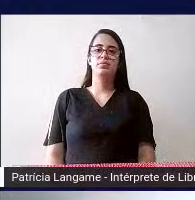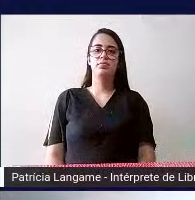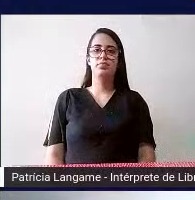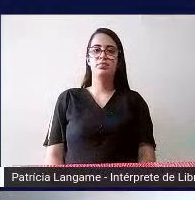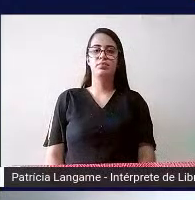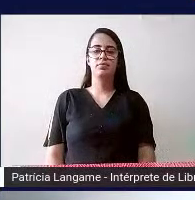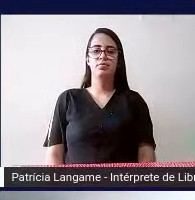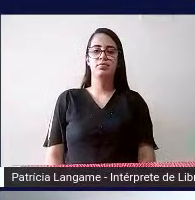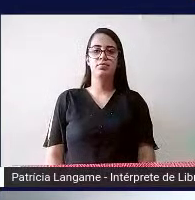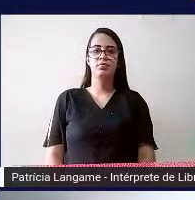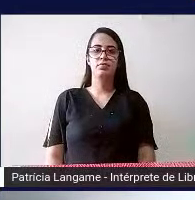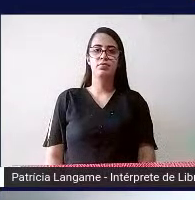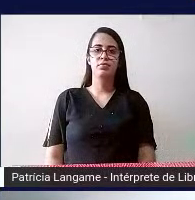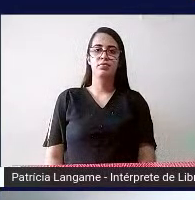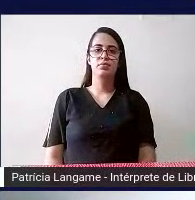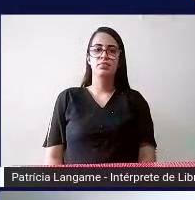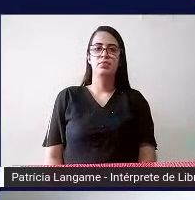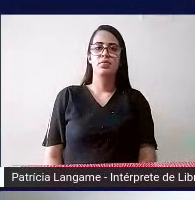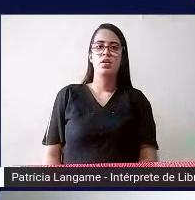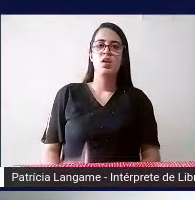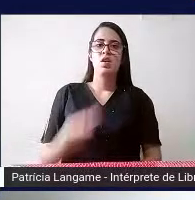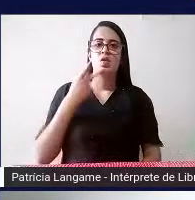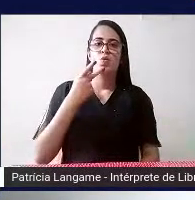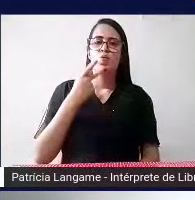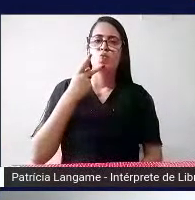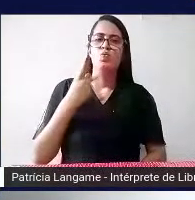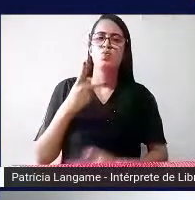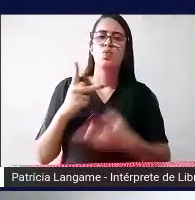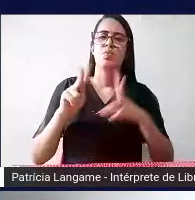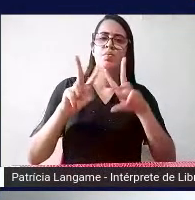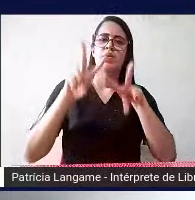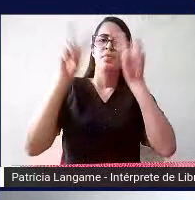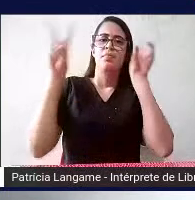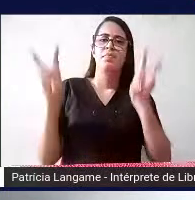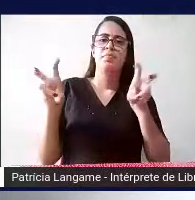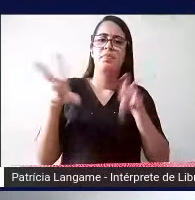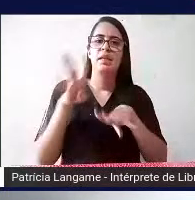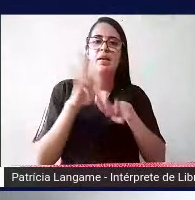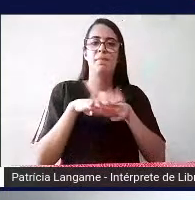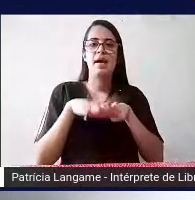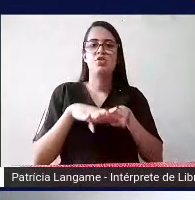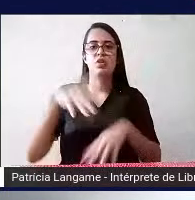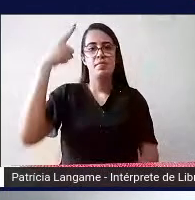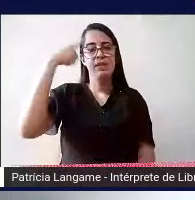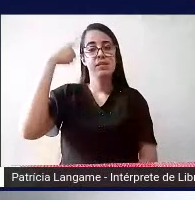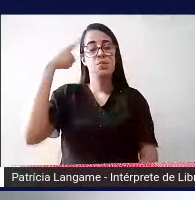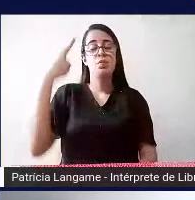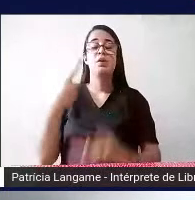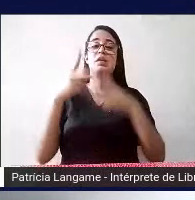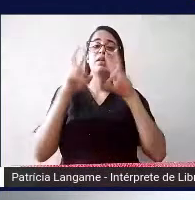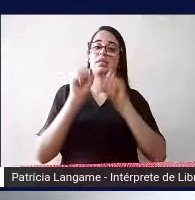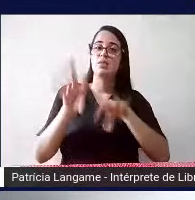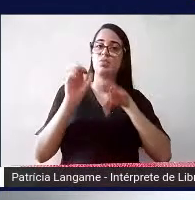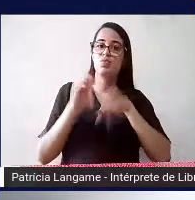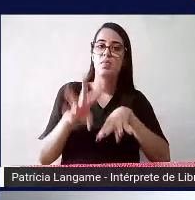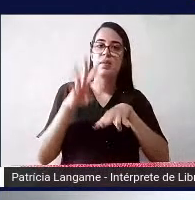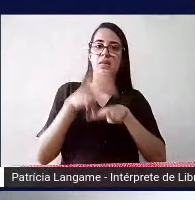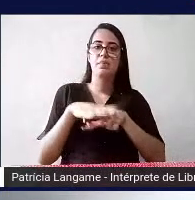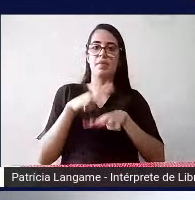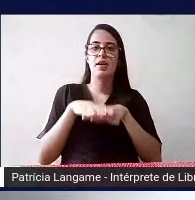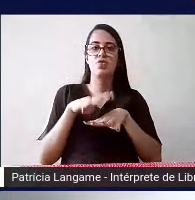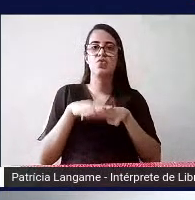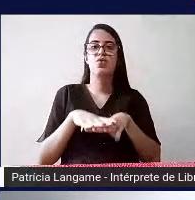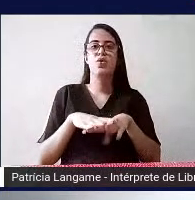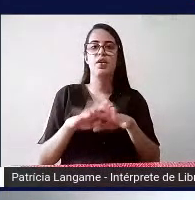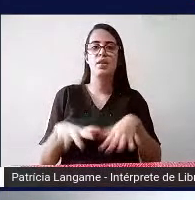bom em termos de matemática já que a gente está pensando aqui no ensino de matemática então é